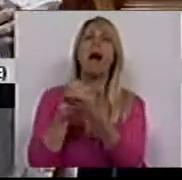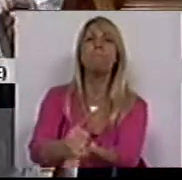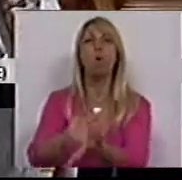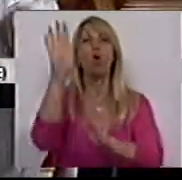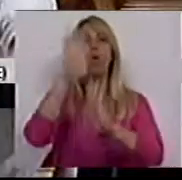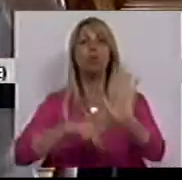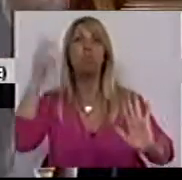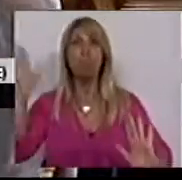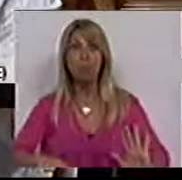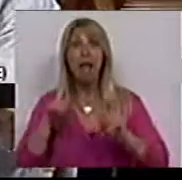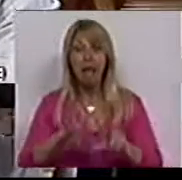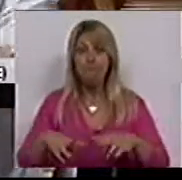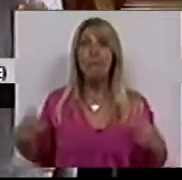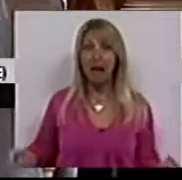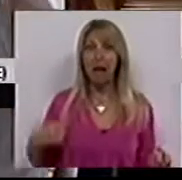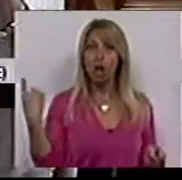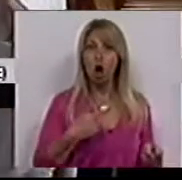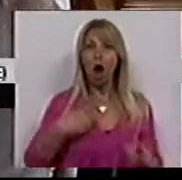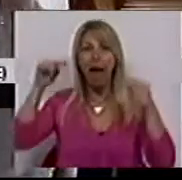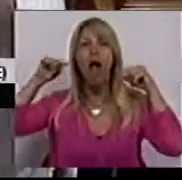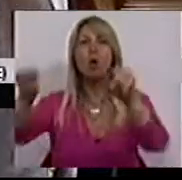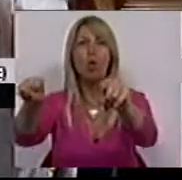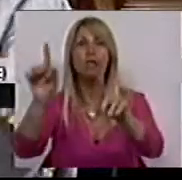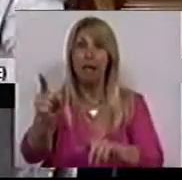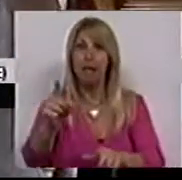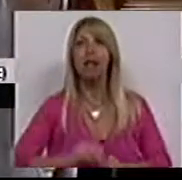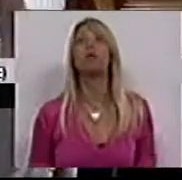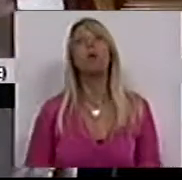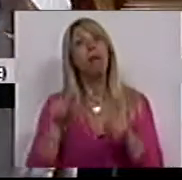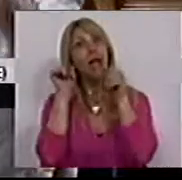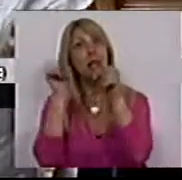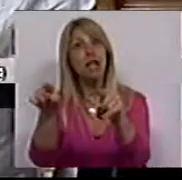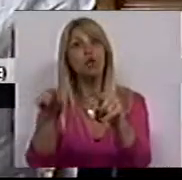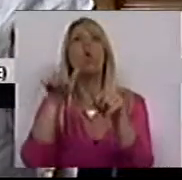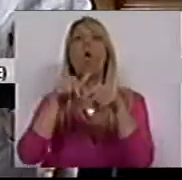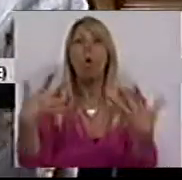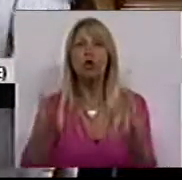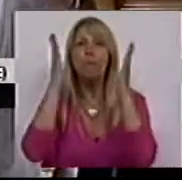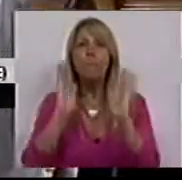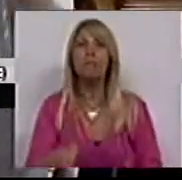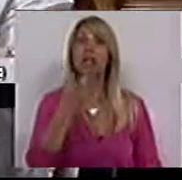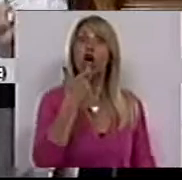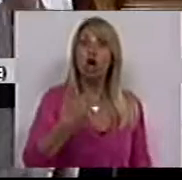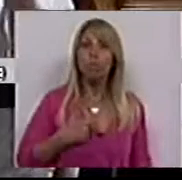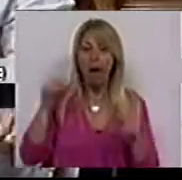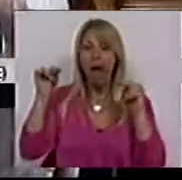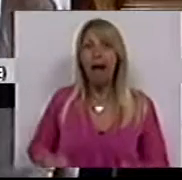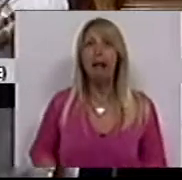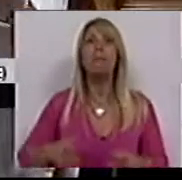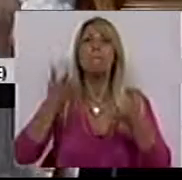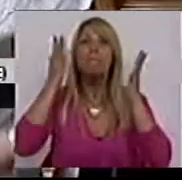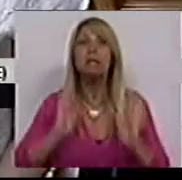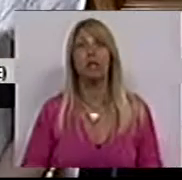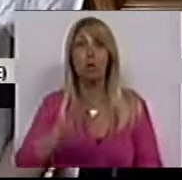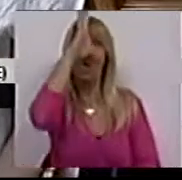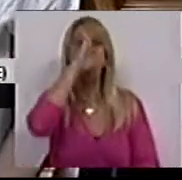sai desta bancada. E é sobre isto que o senhor tem que responder hoje nesta interpelação. O Governo fomenta